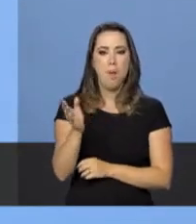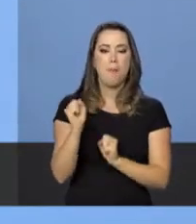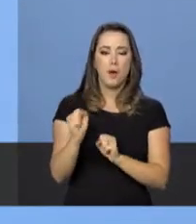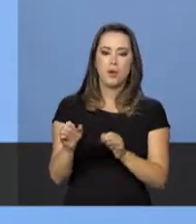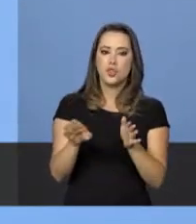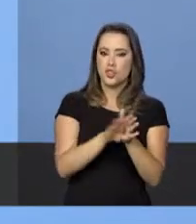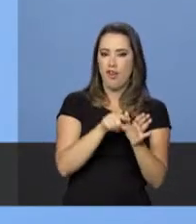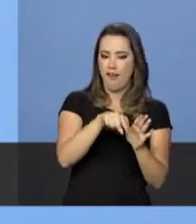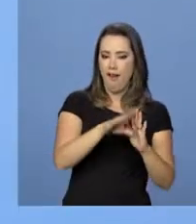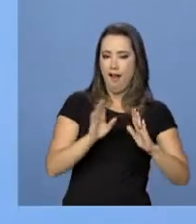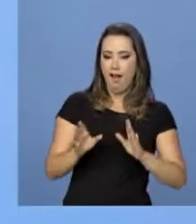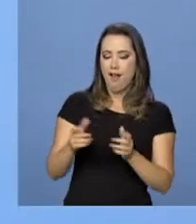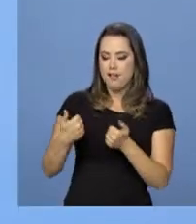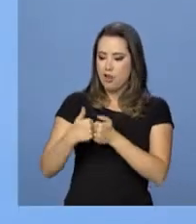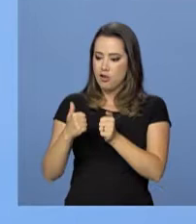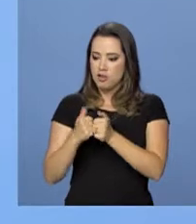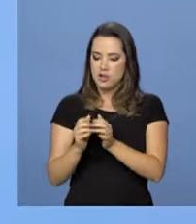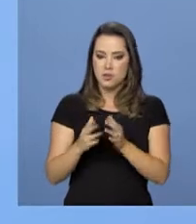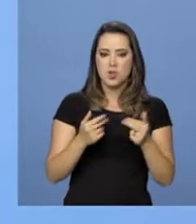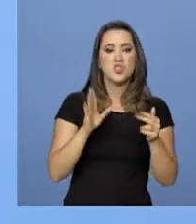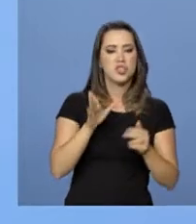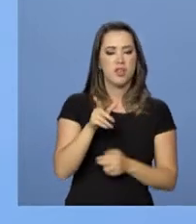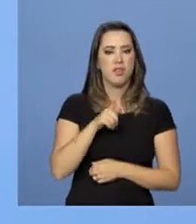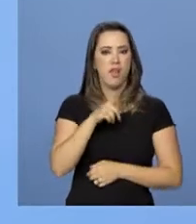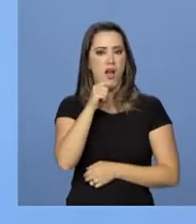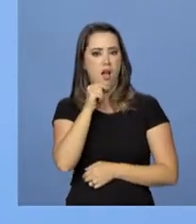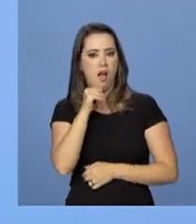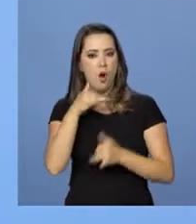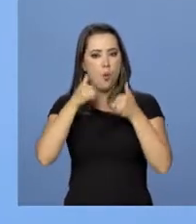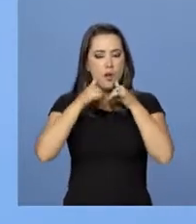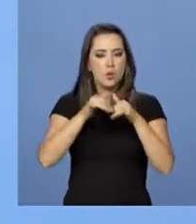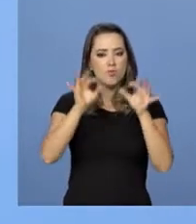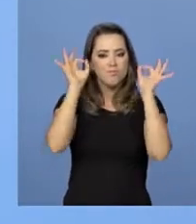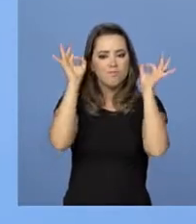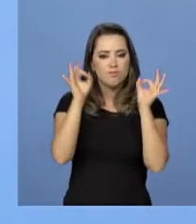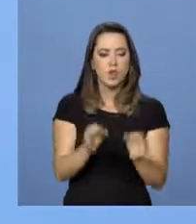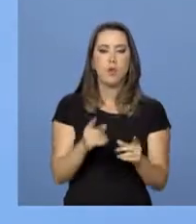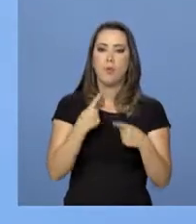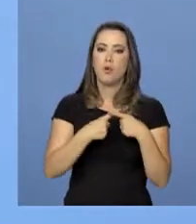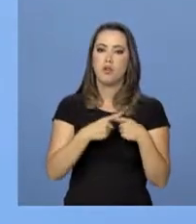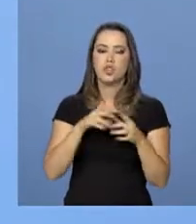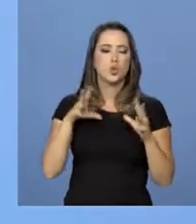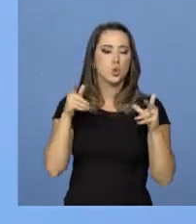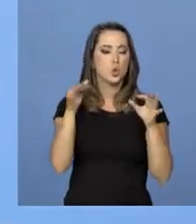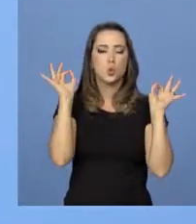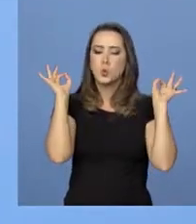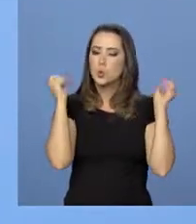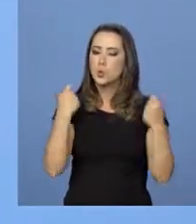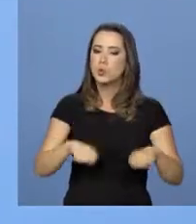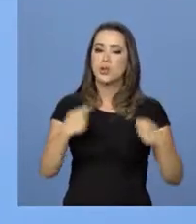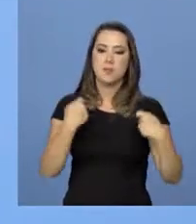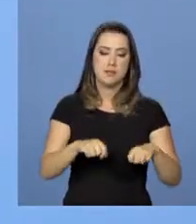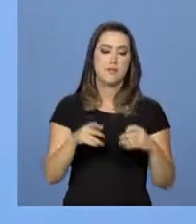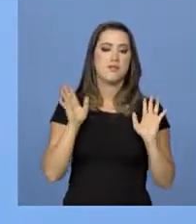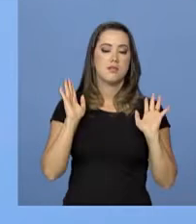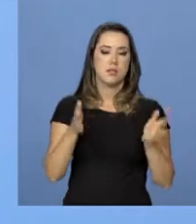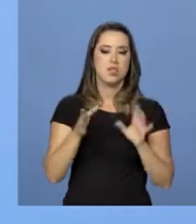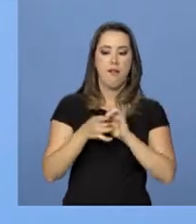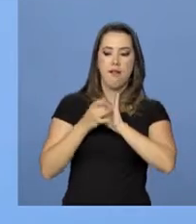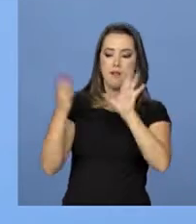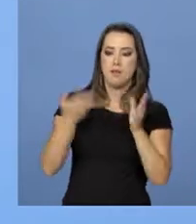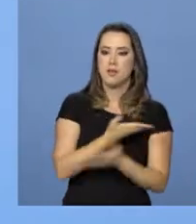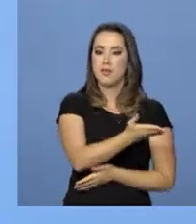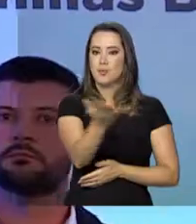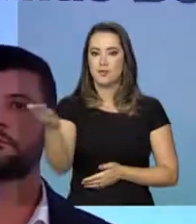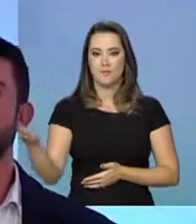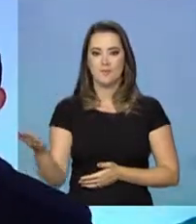morar aqui, porque já tem água, porque já tem luz, porque já tem toda a infraestrutura para todos